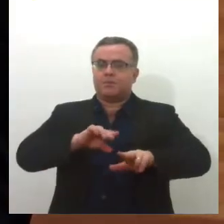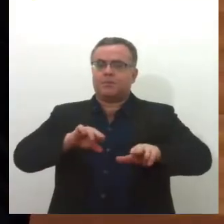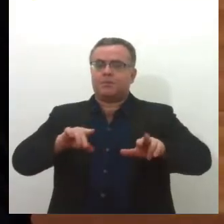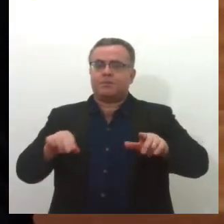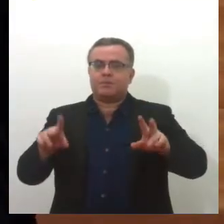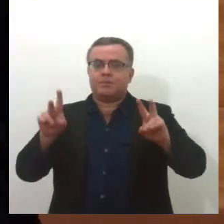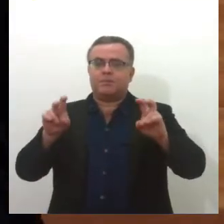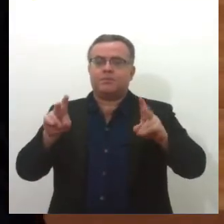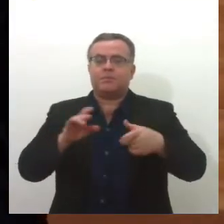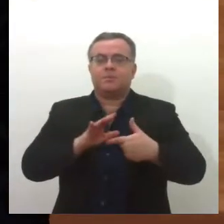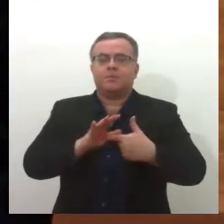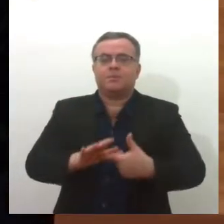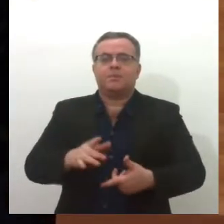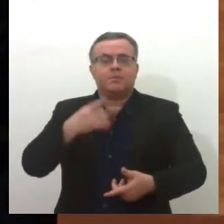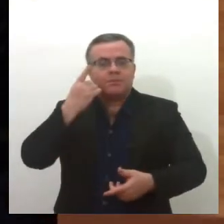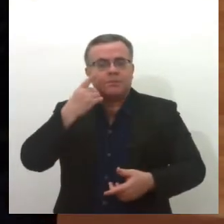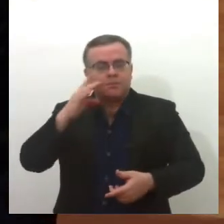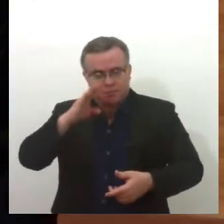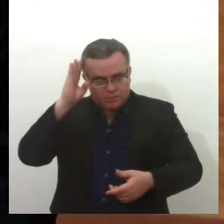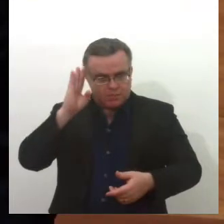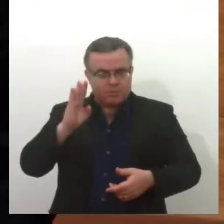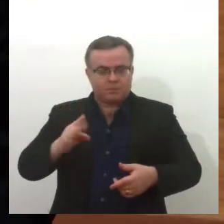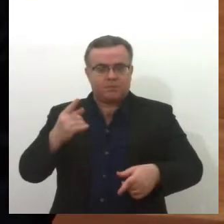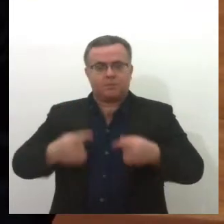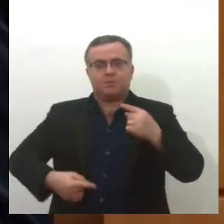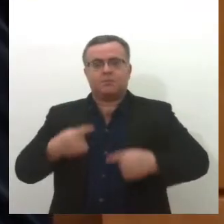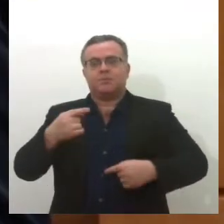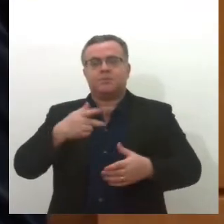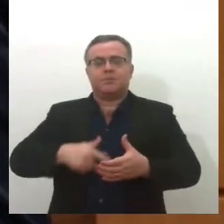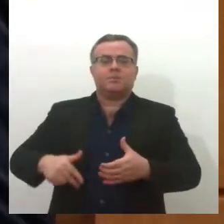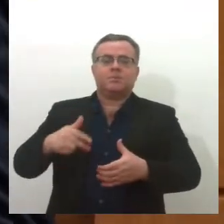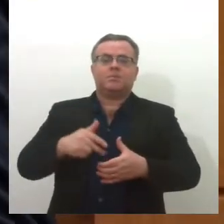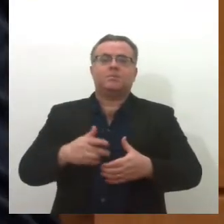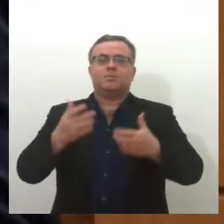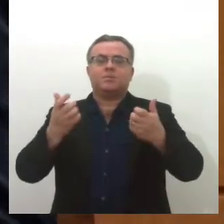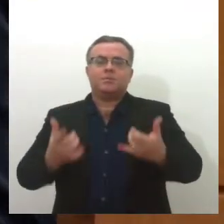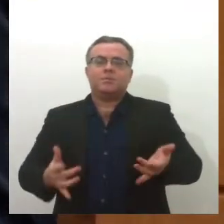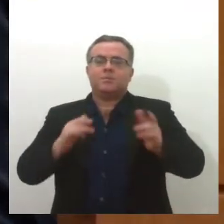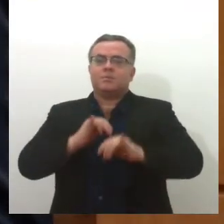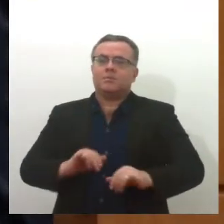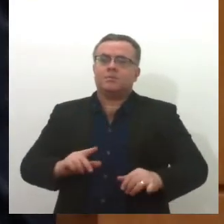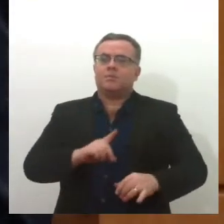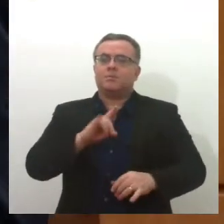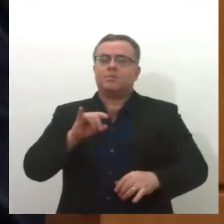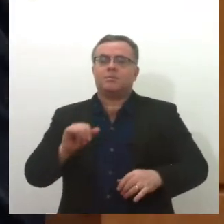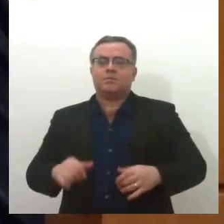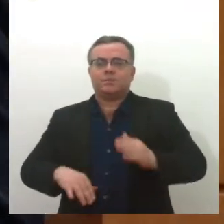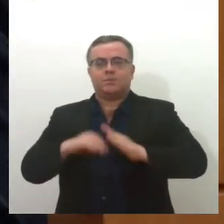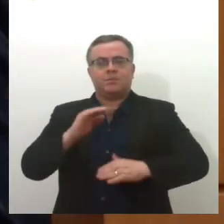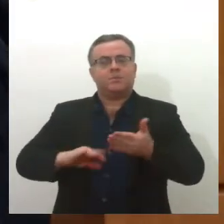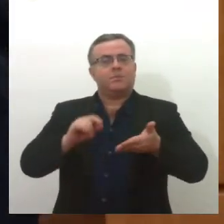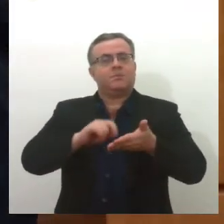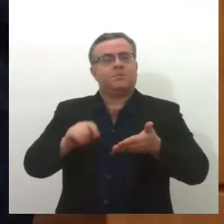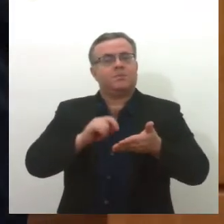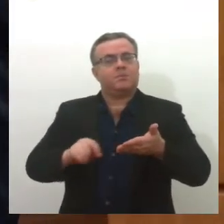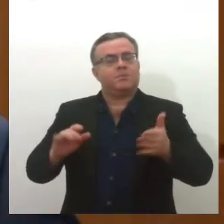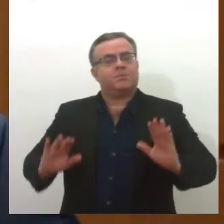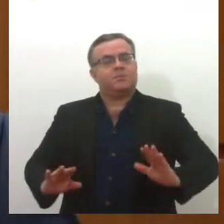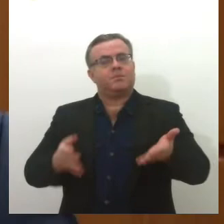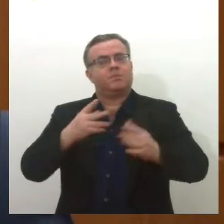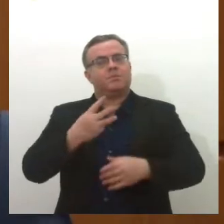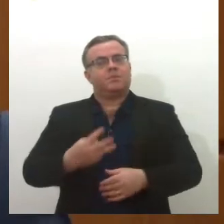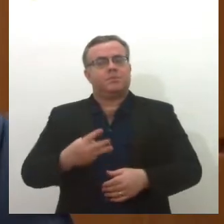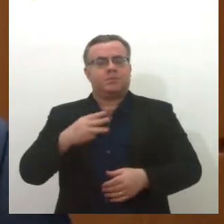levaram o deputado Irã Barbosa do PSOL à tribuna. Ele registrou o dia do taquígrafo comemorado em 3 de maio.